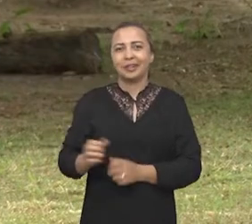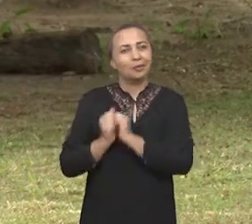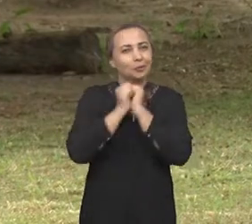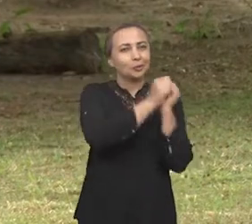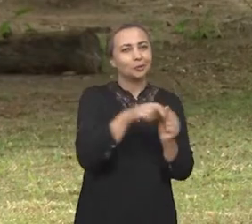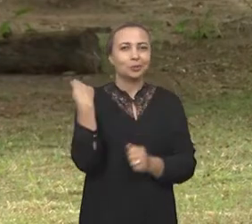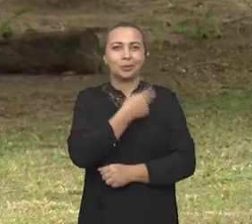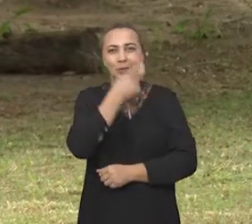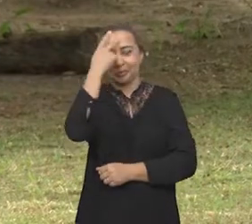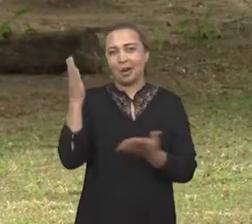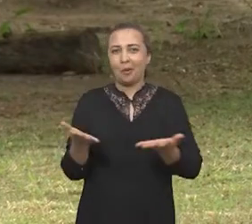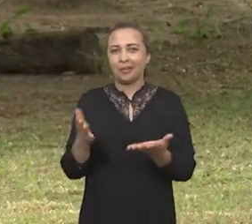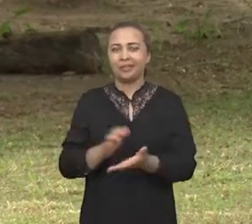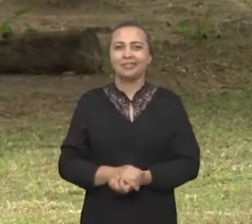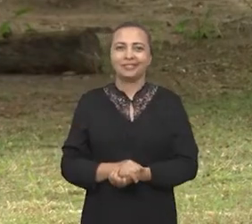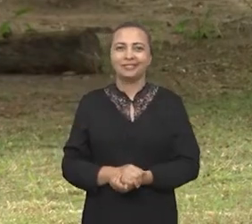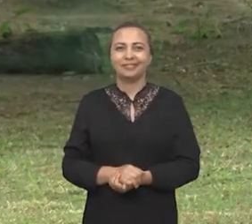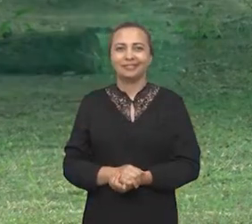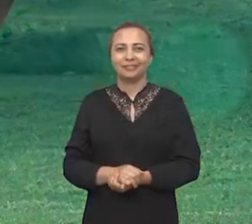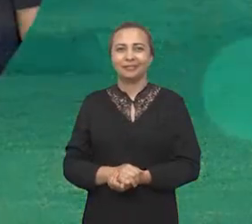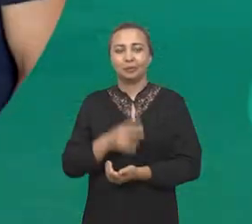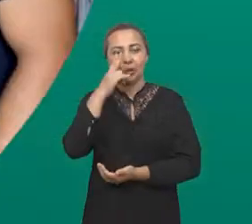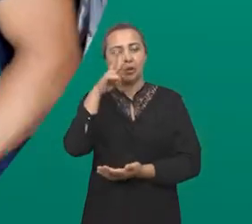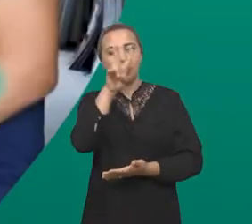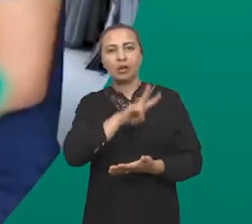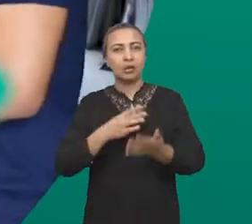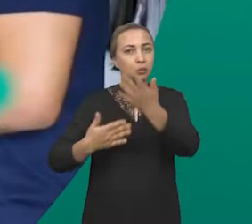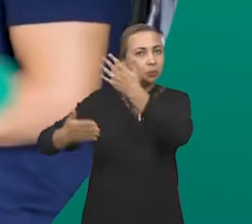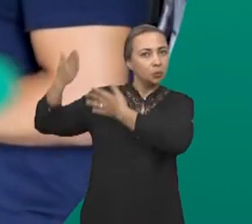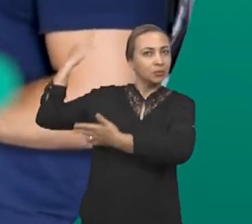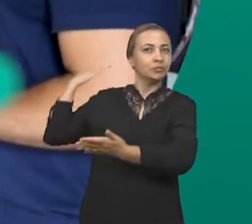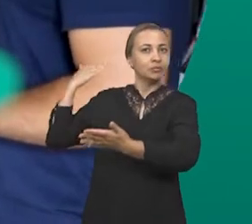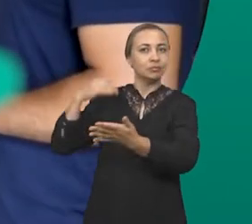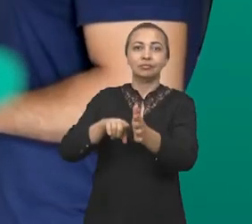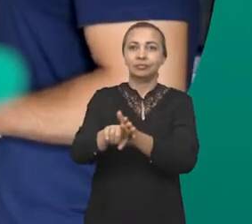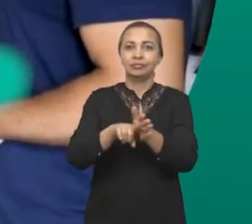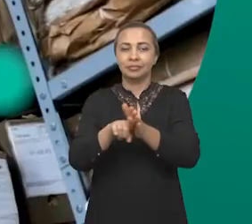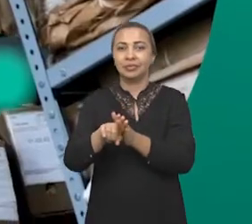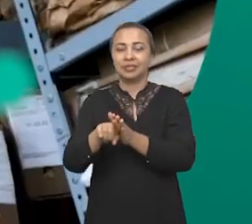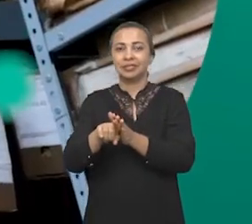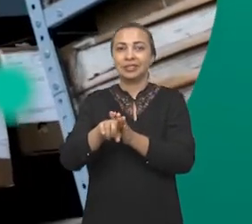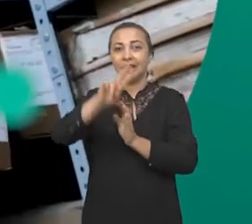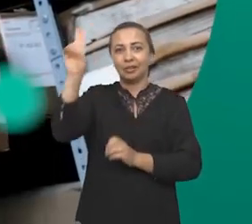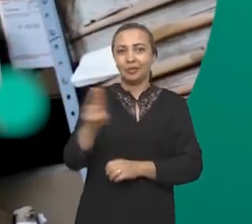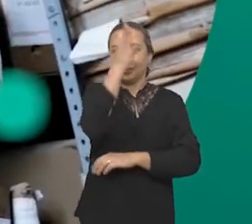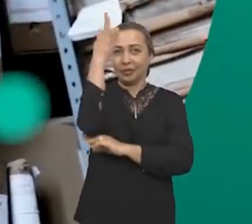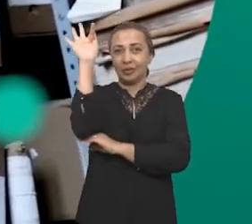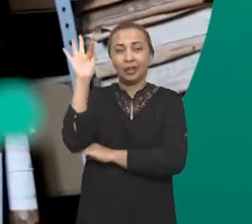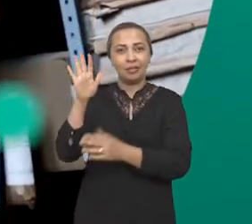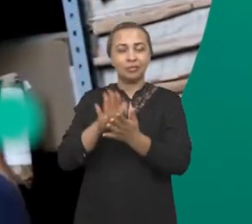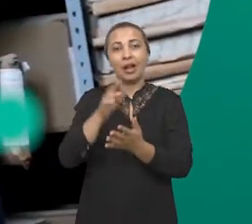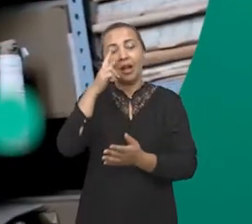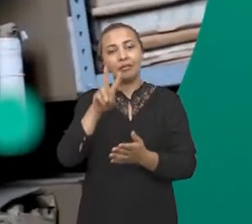brasileiro. Vem com a gente conferir o que tem para hoje. Um olhar no passado. Pesquisa da Universidade Federal de